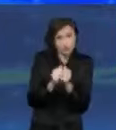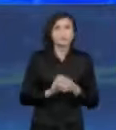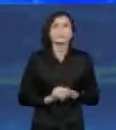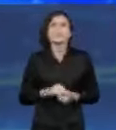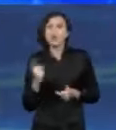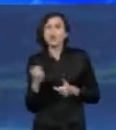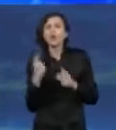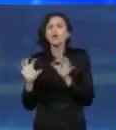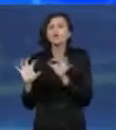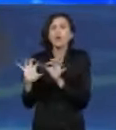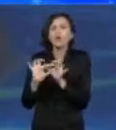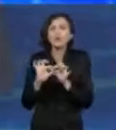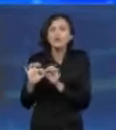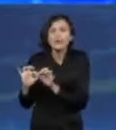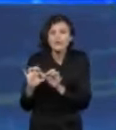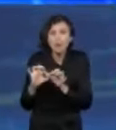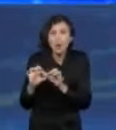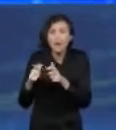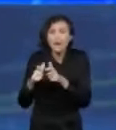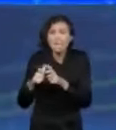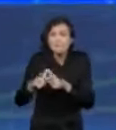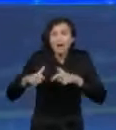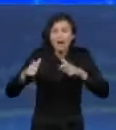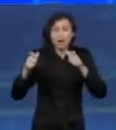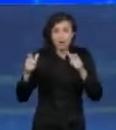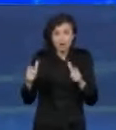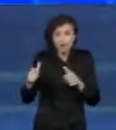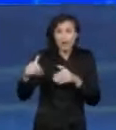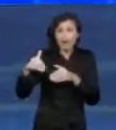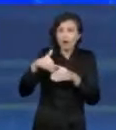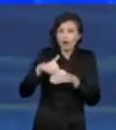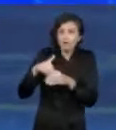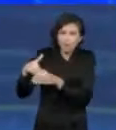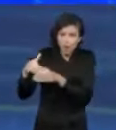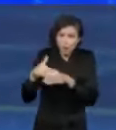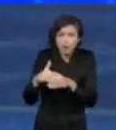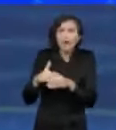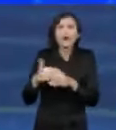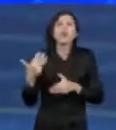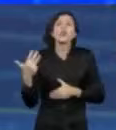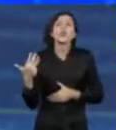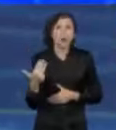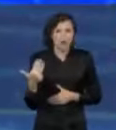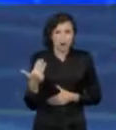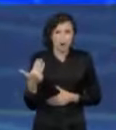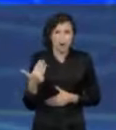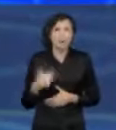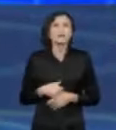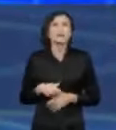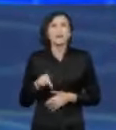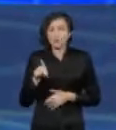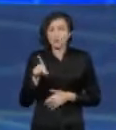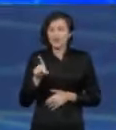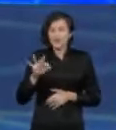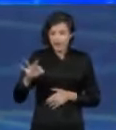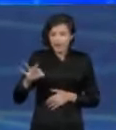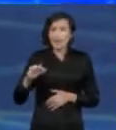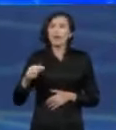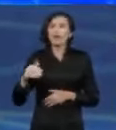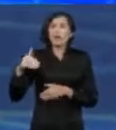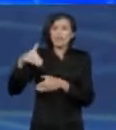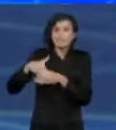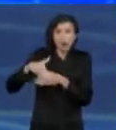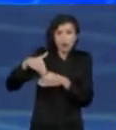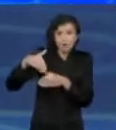coligação majoritariamente vota no presidente Lula e o PDT vota